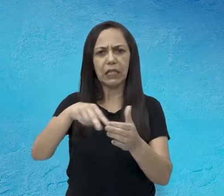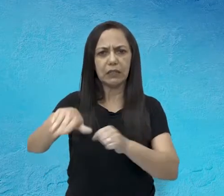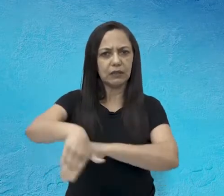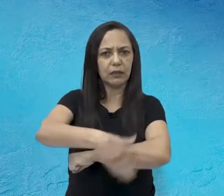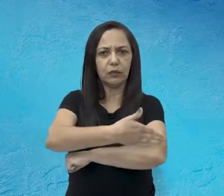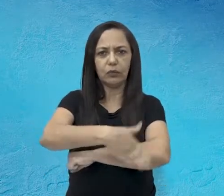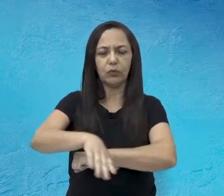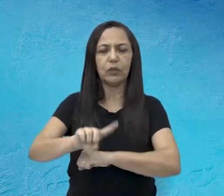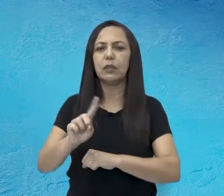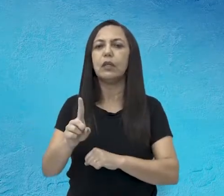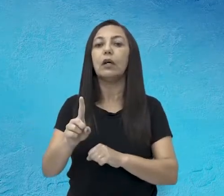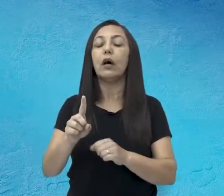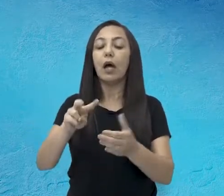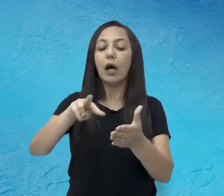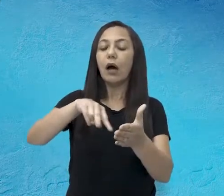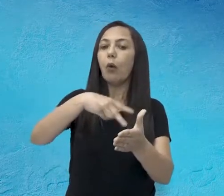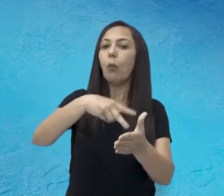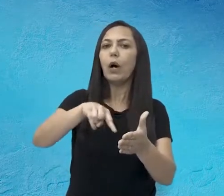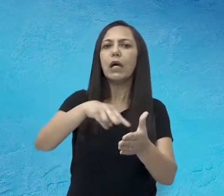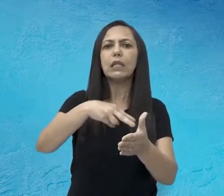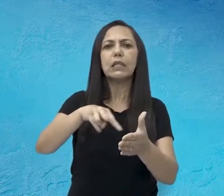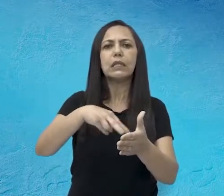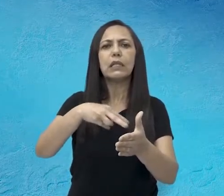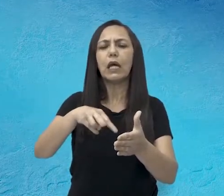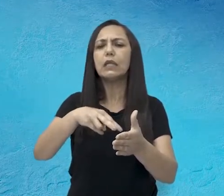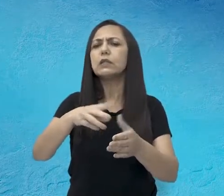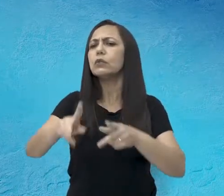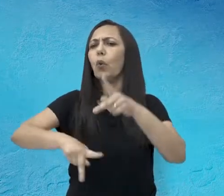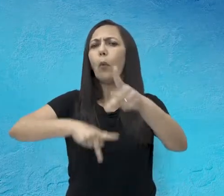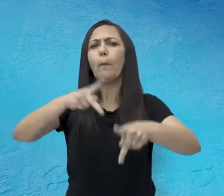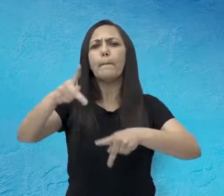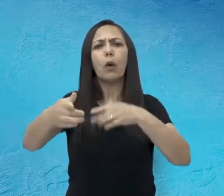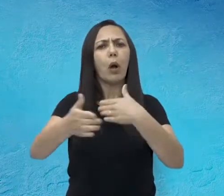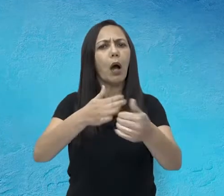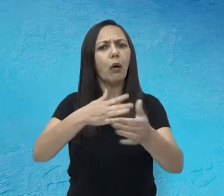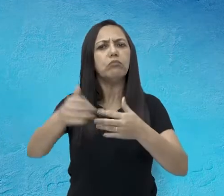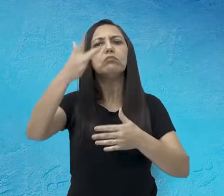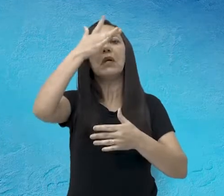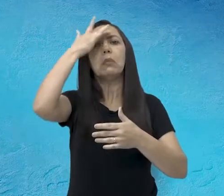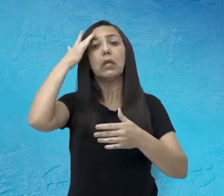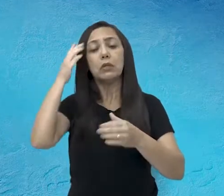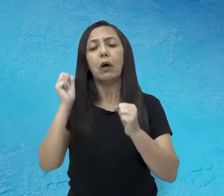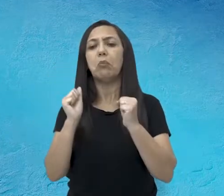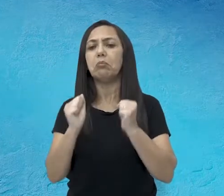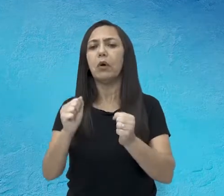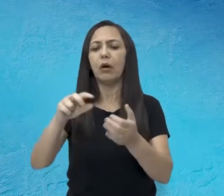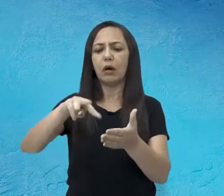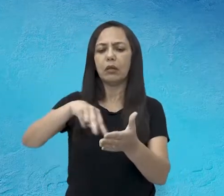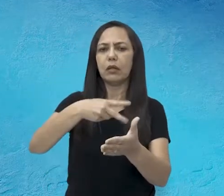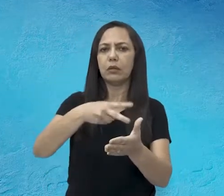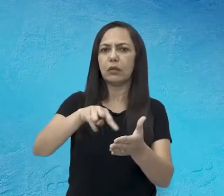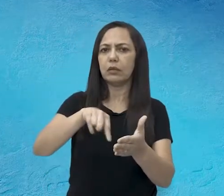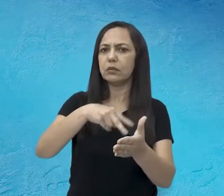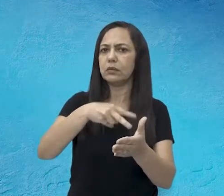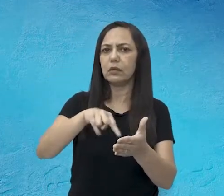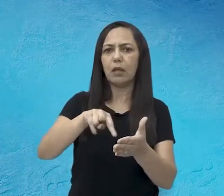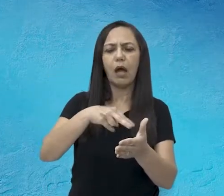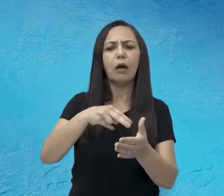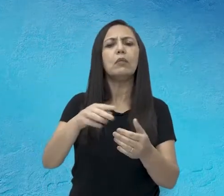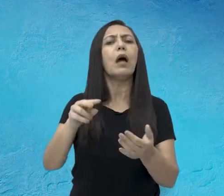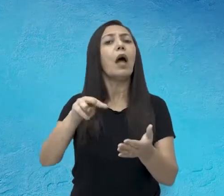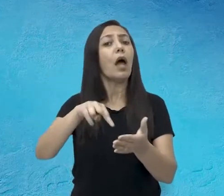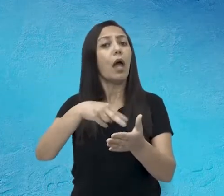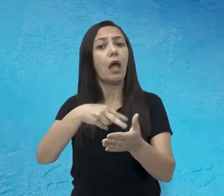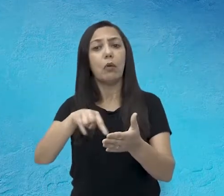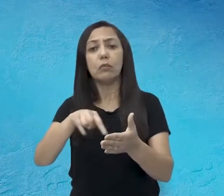rua, e sim uma dança urbana do povo. Por quê? Porque é uma dança que não veio do clássico, não